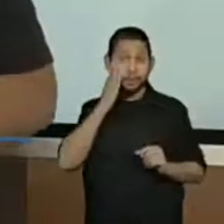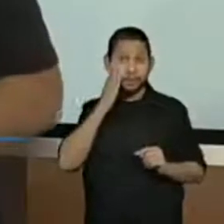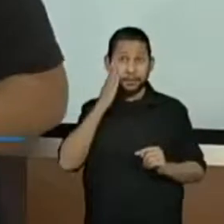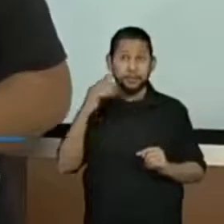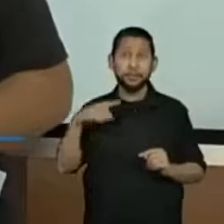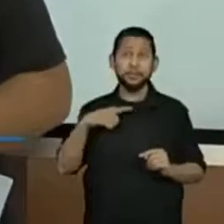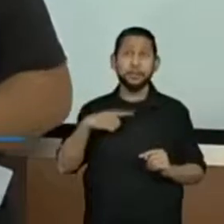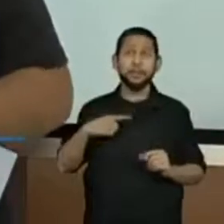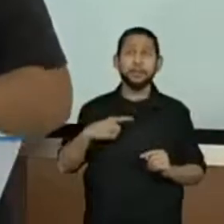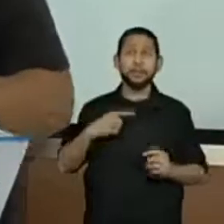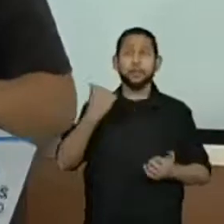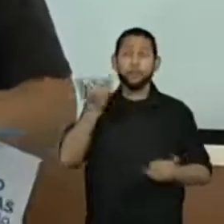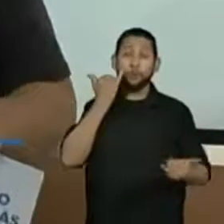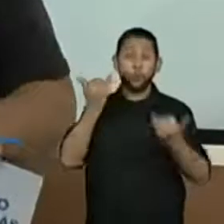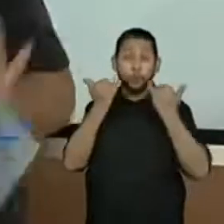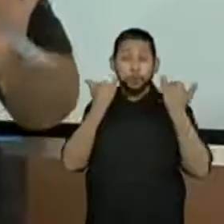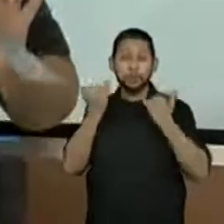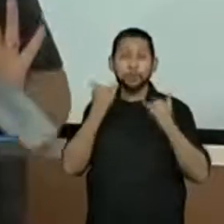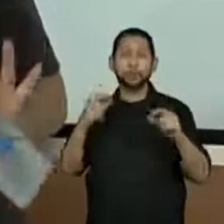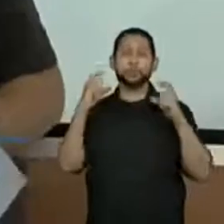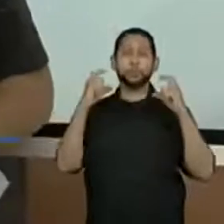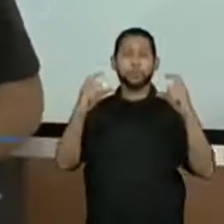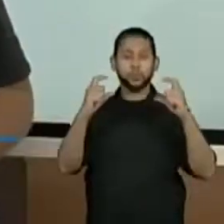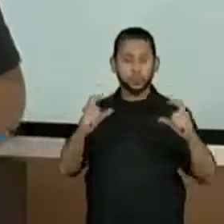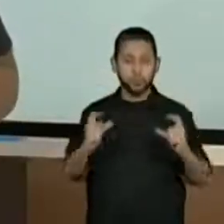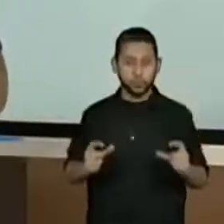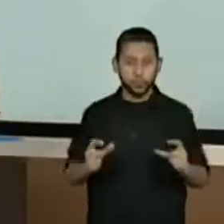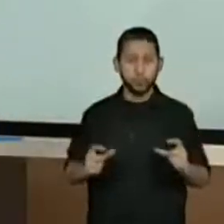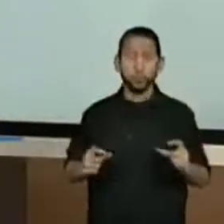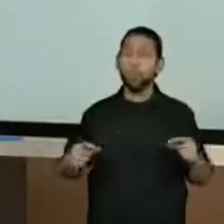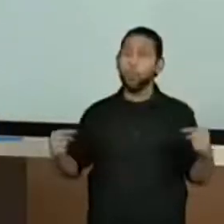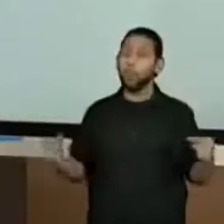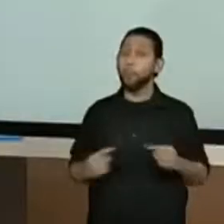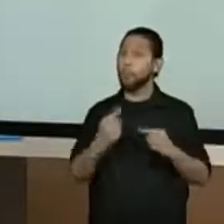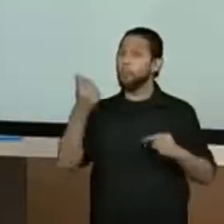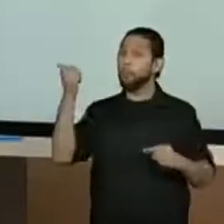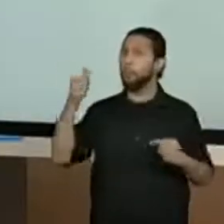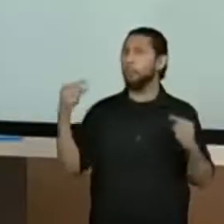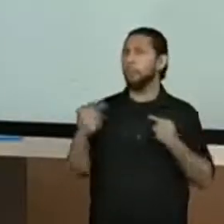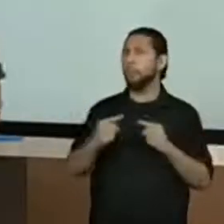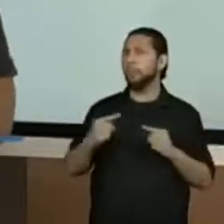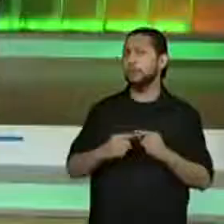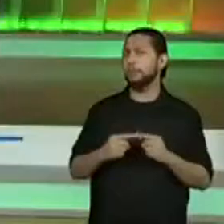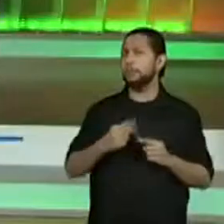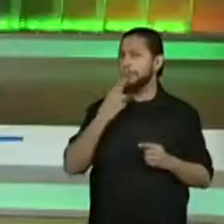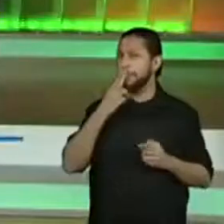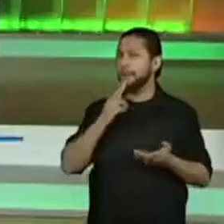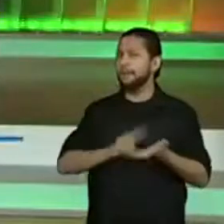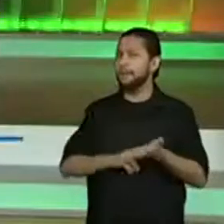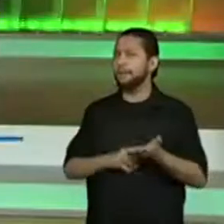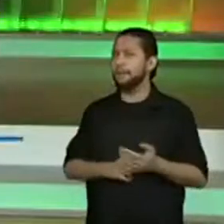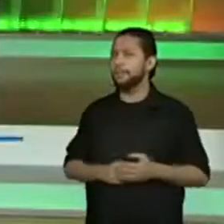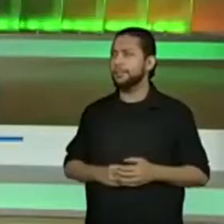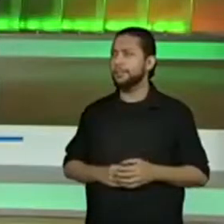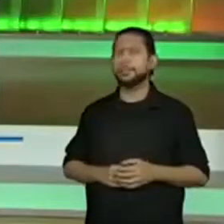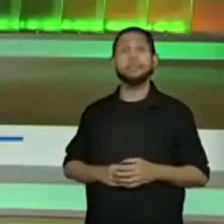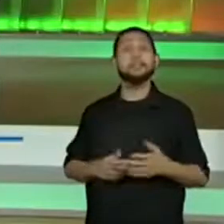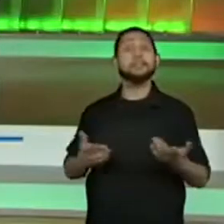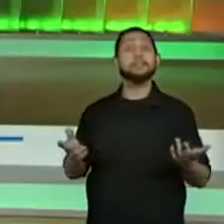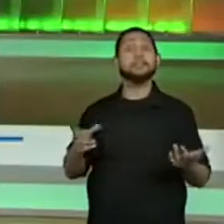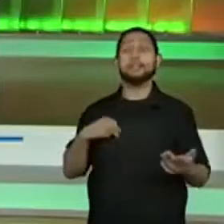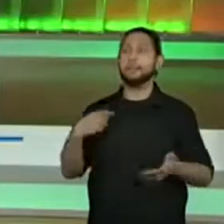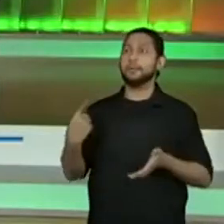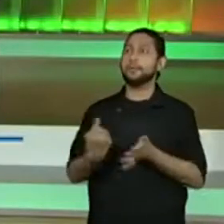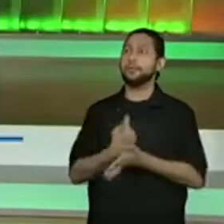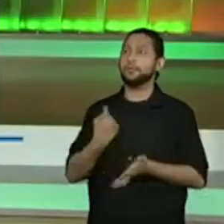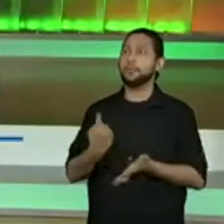dados, da estrutura, do gênero carta opinativa de leitor. Então, vamos lá. Ah, tem um povo perguntando com